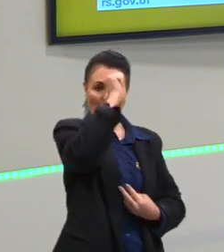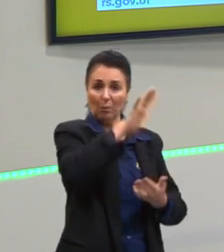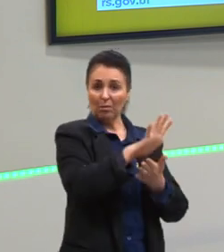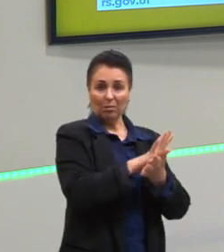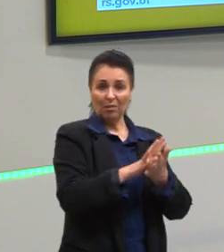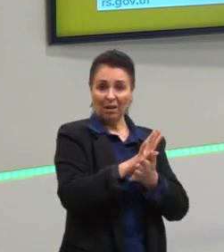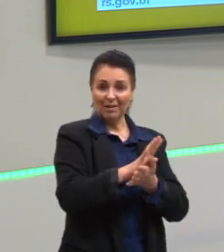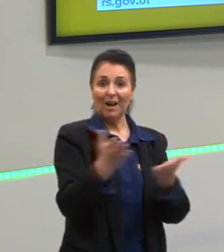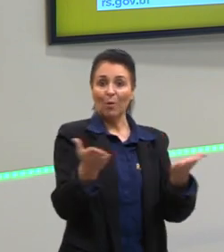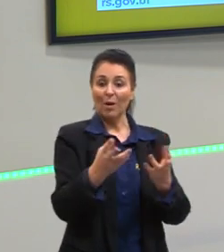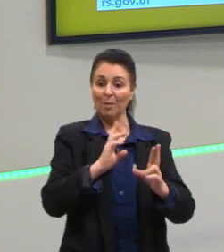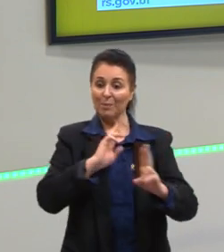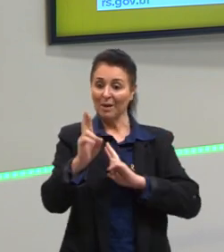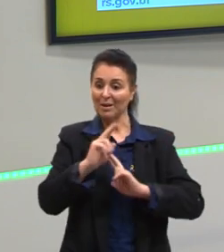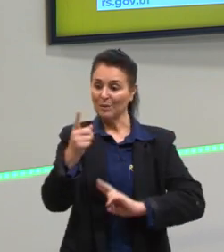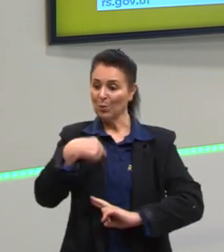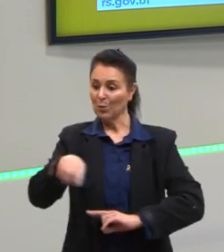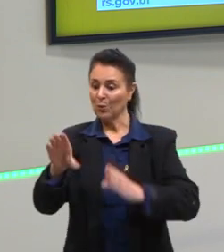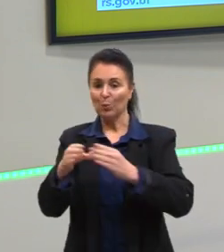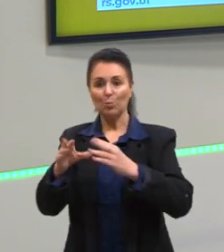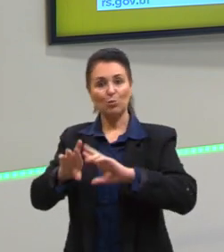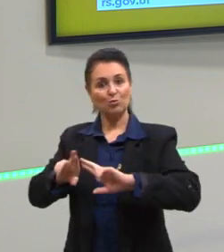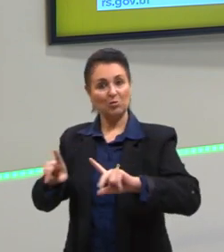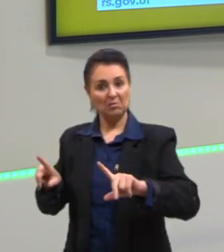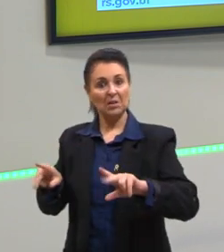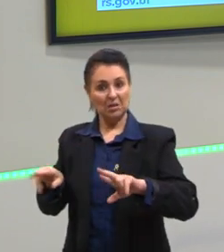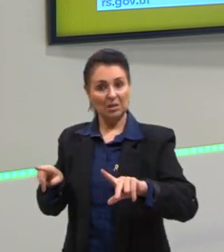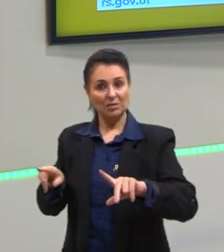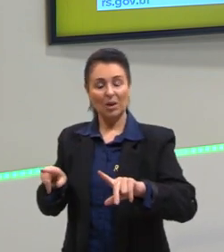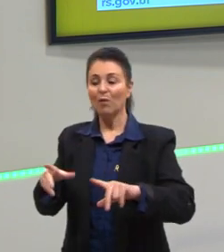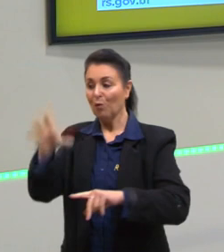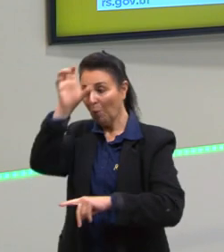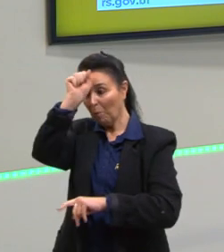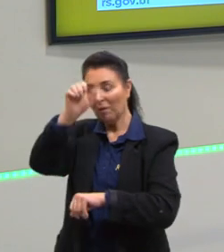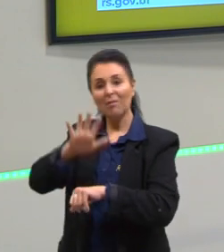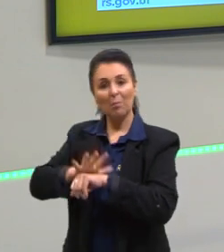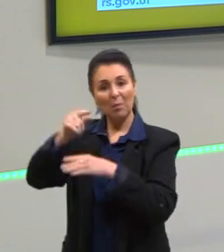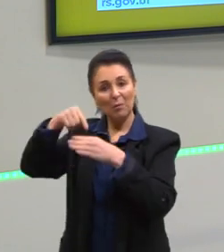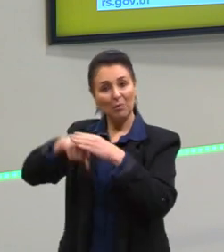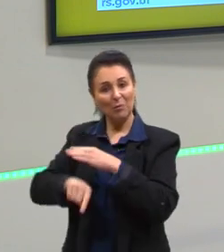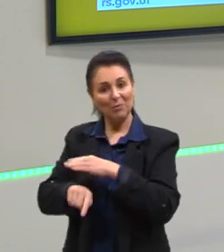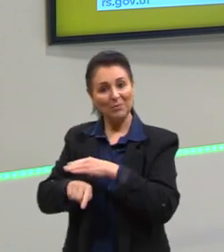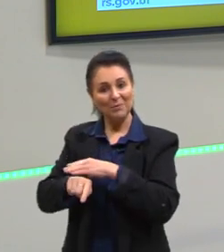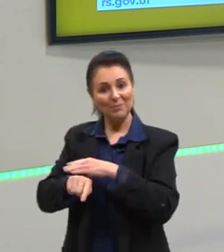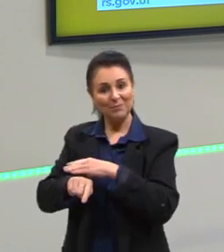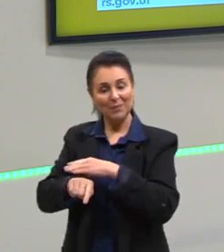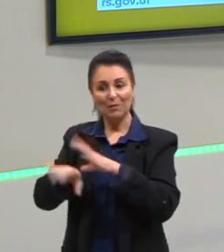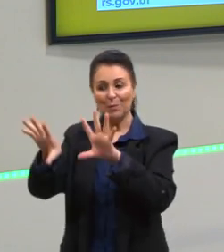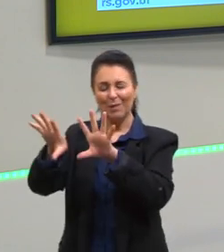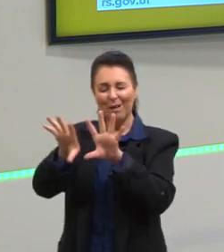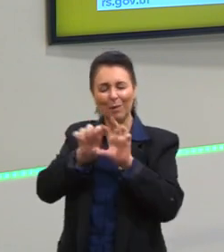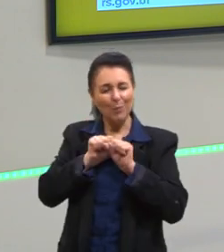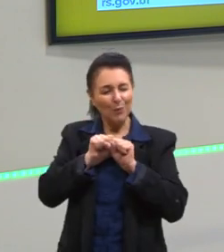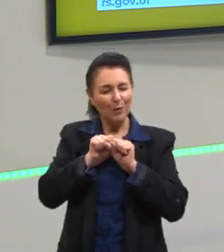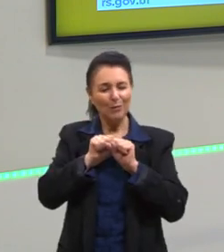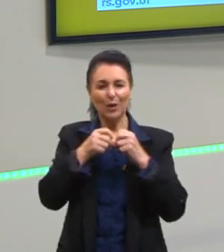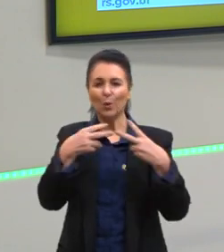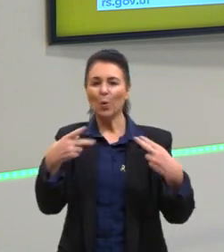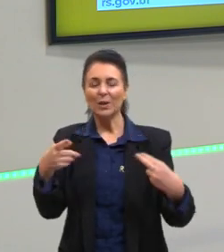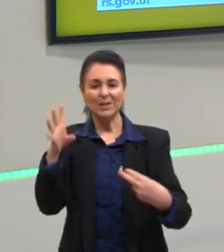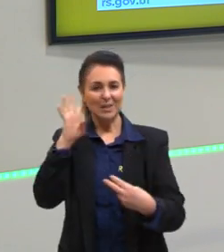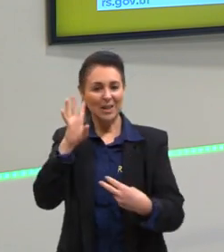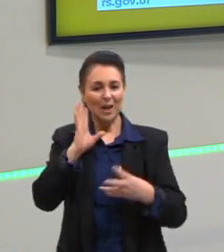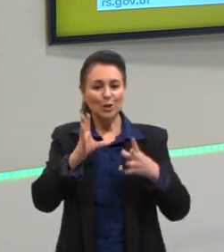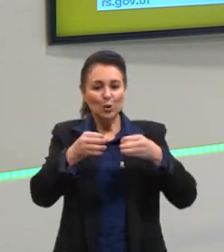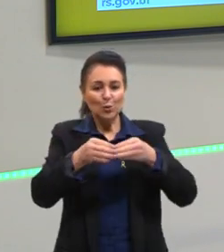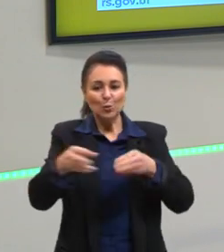nós vamos... É mais do mesmo. Mas com o diferente é que nós vamos aprender, e vamos absorver as coisas bacanas que os